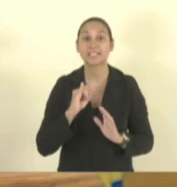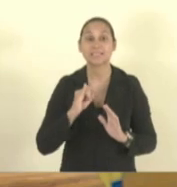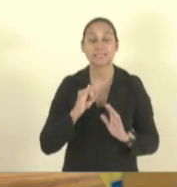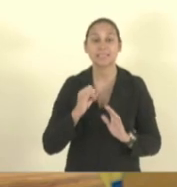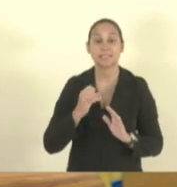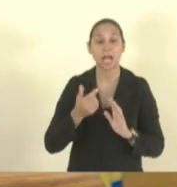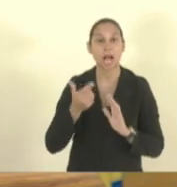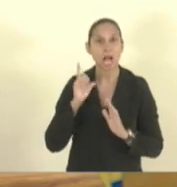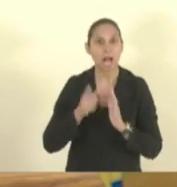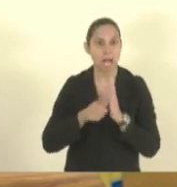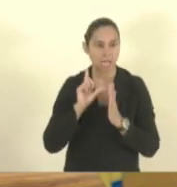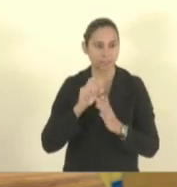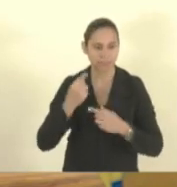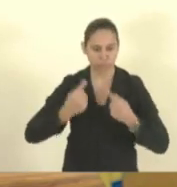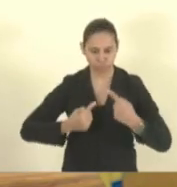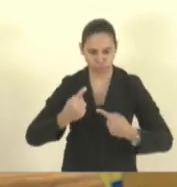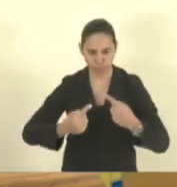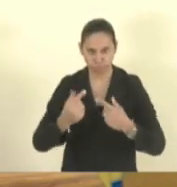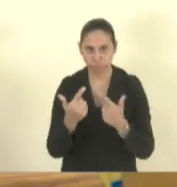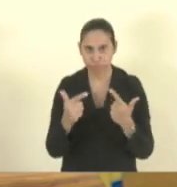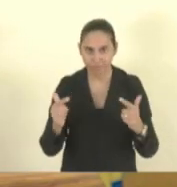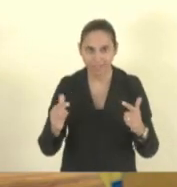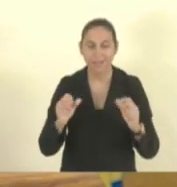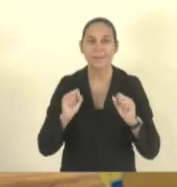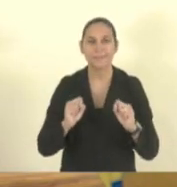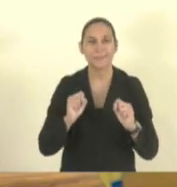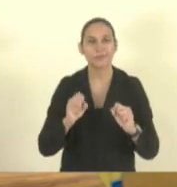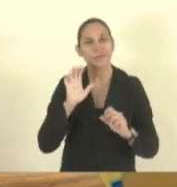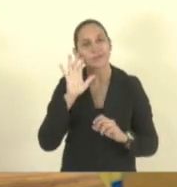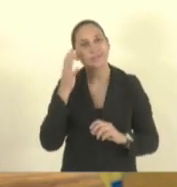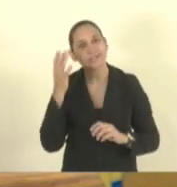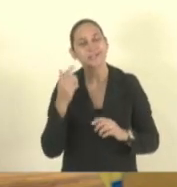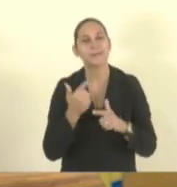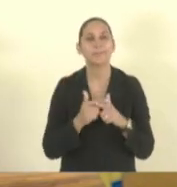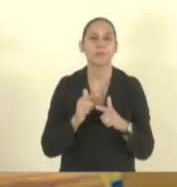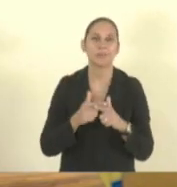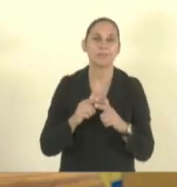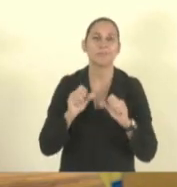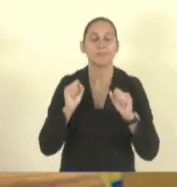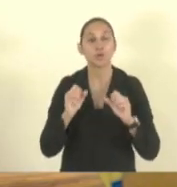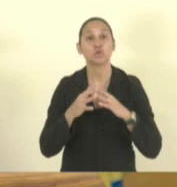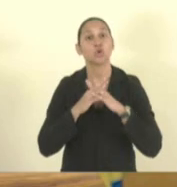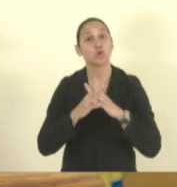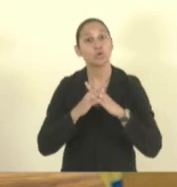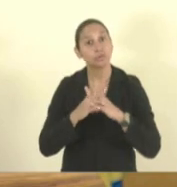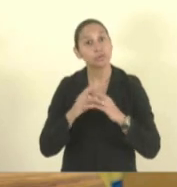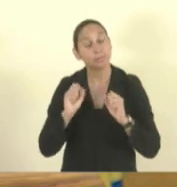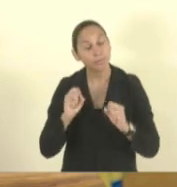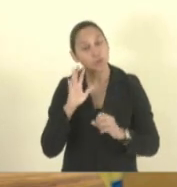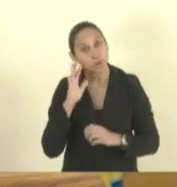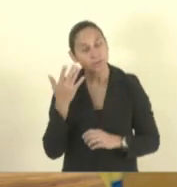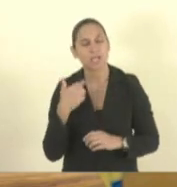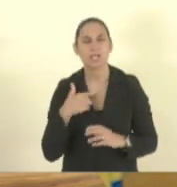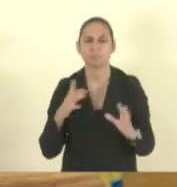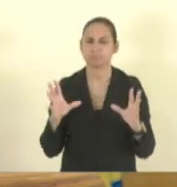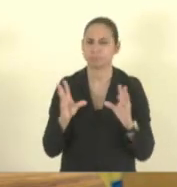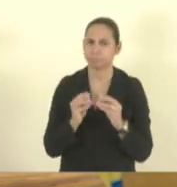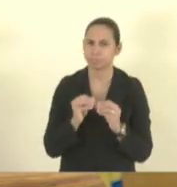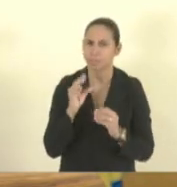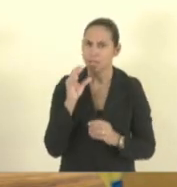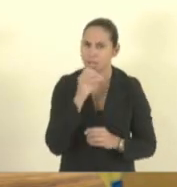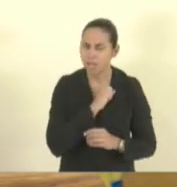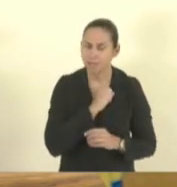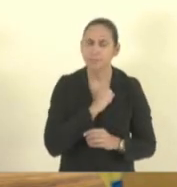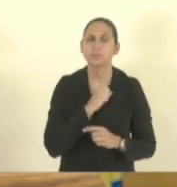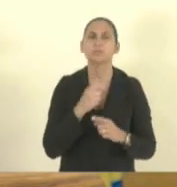discutidos eles vão trazer ainda mais incerteza do que soluções então eu queria ser muito breve aqui porque eu acho que